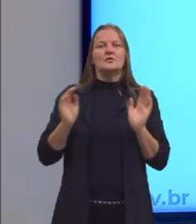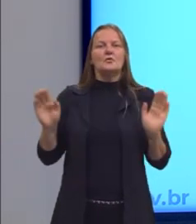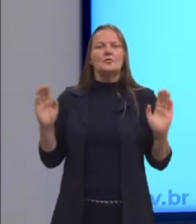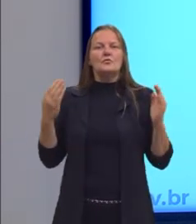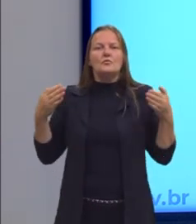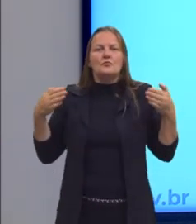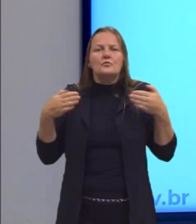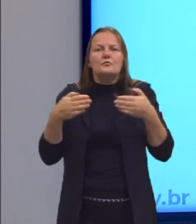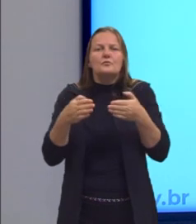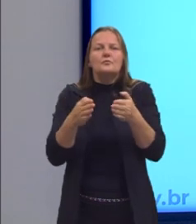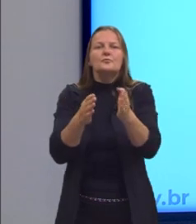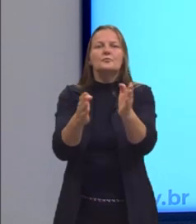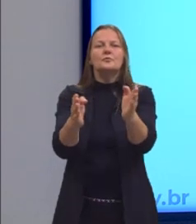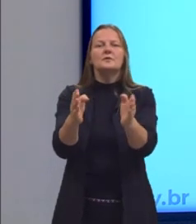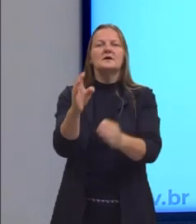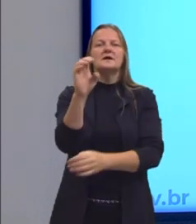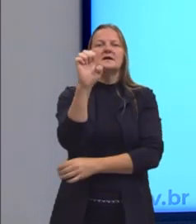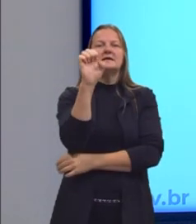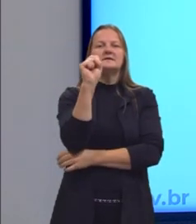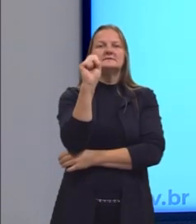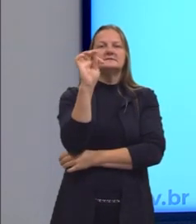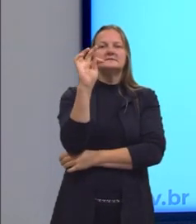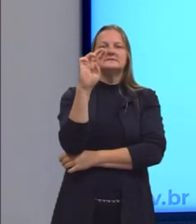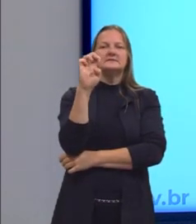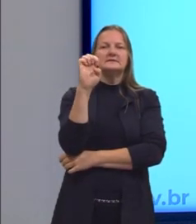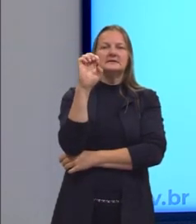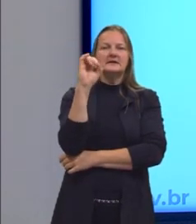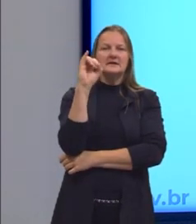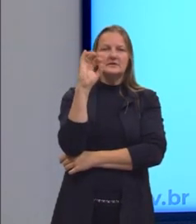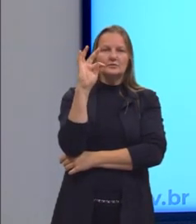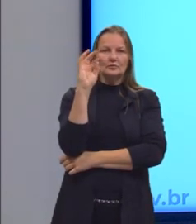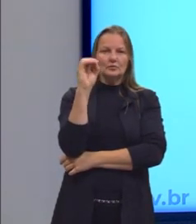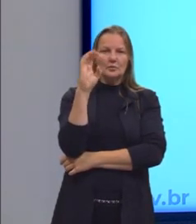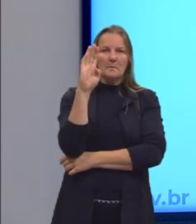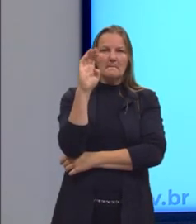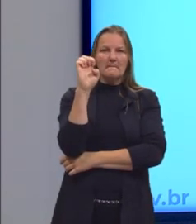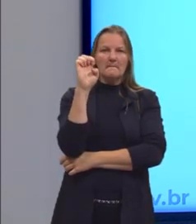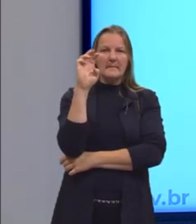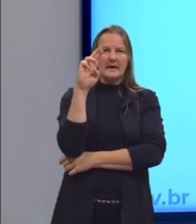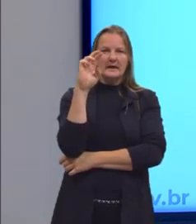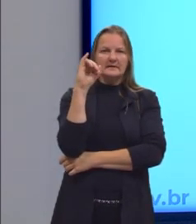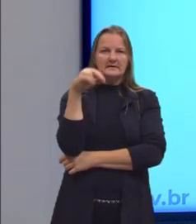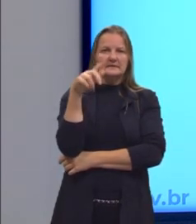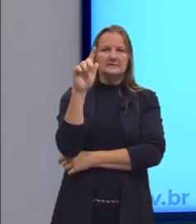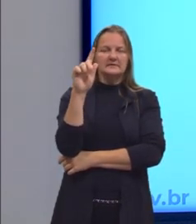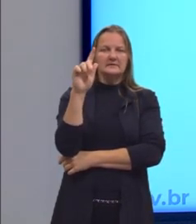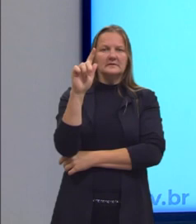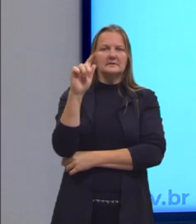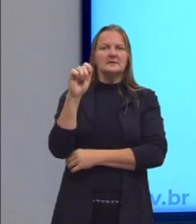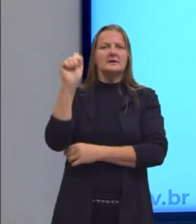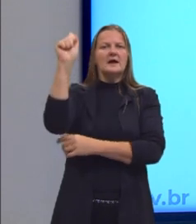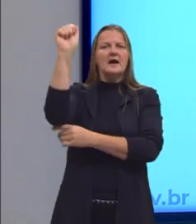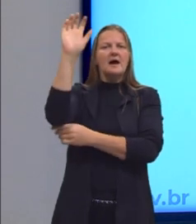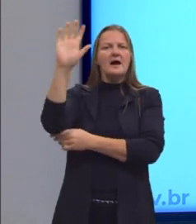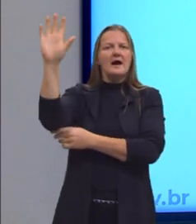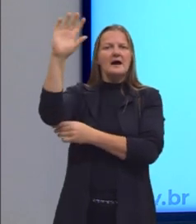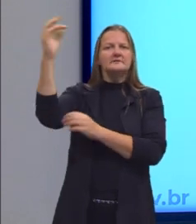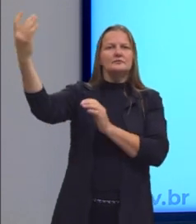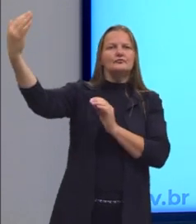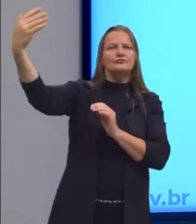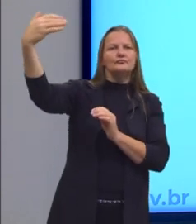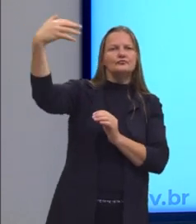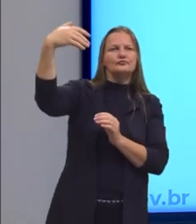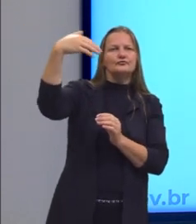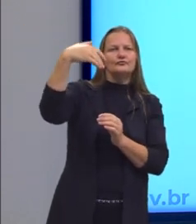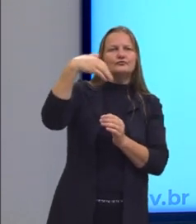Bering, que esses povos, então, eles teriam vindo lá da Ásia. E o Estreito de